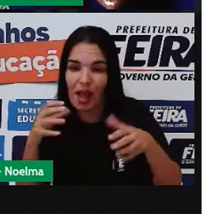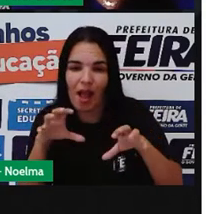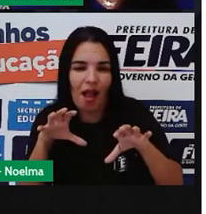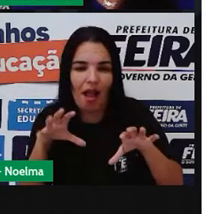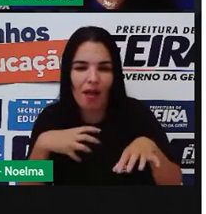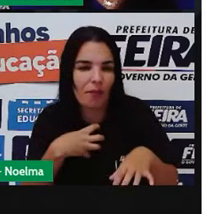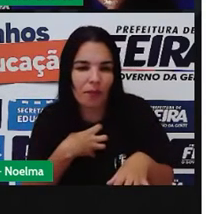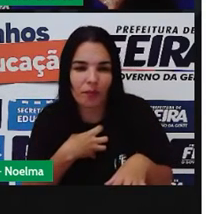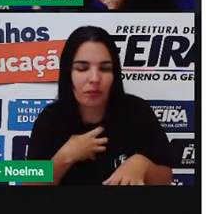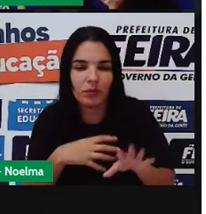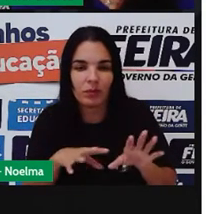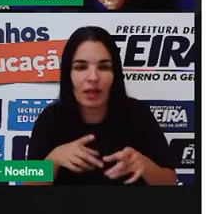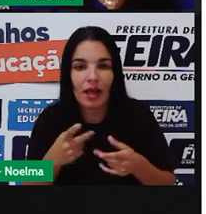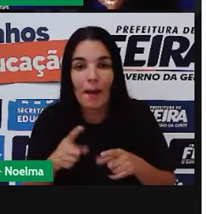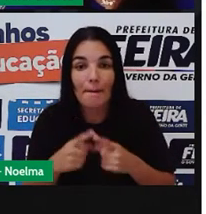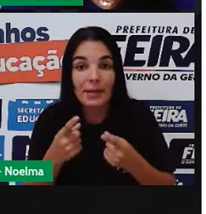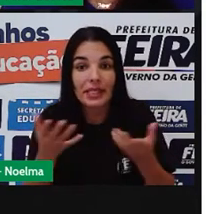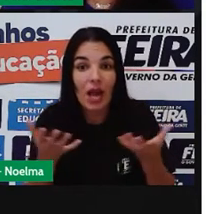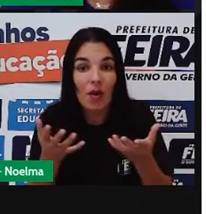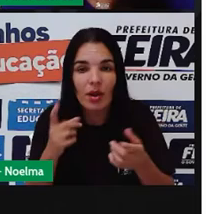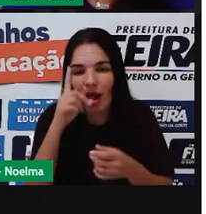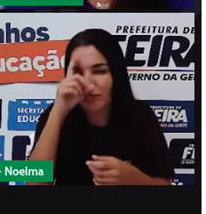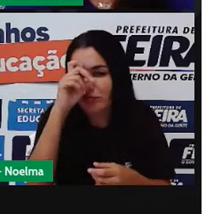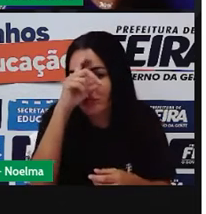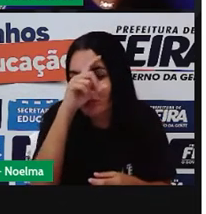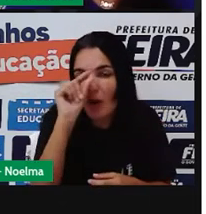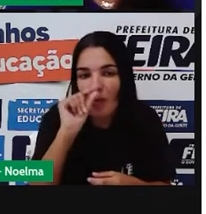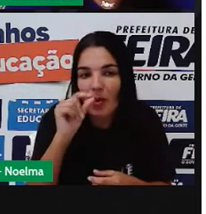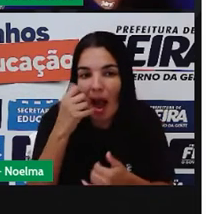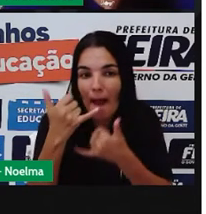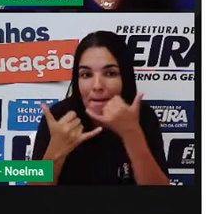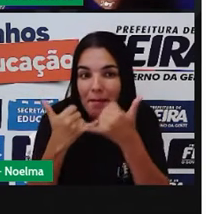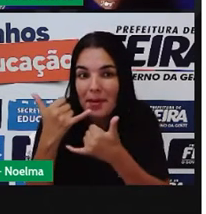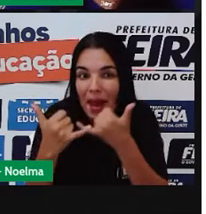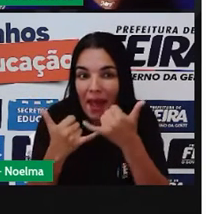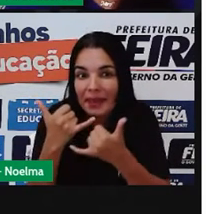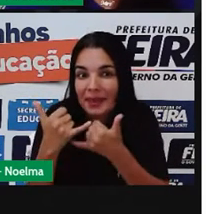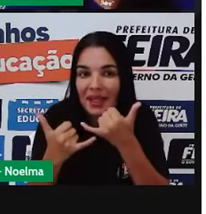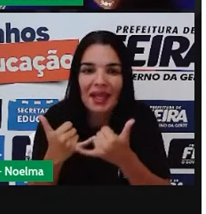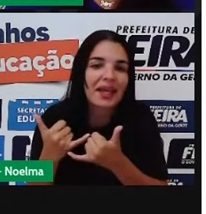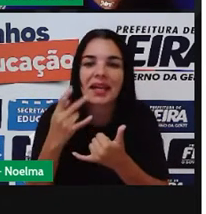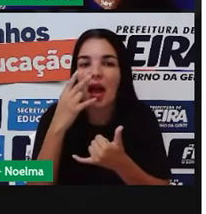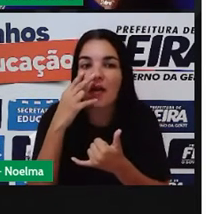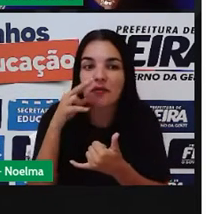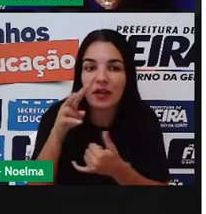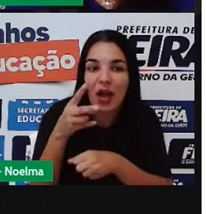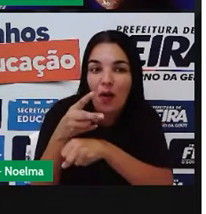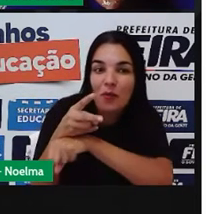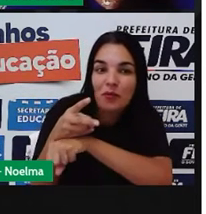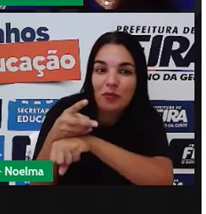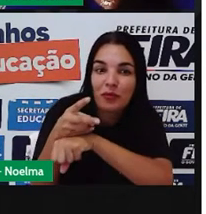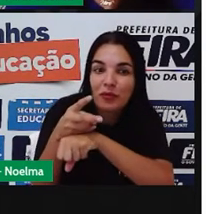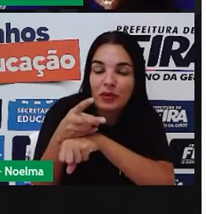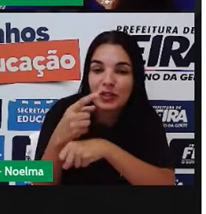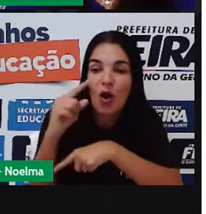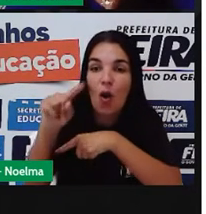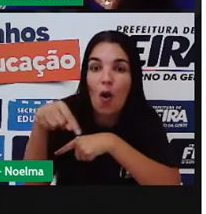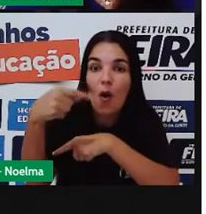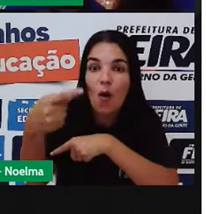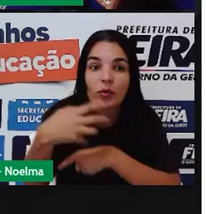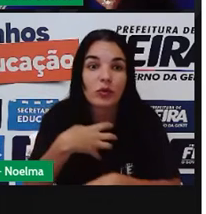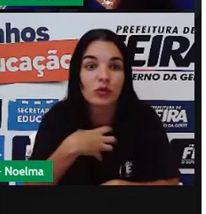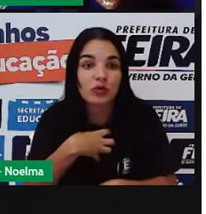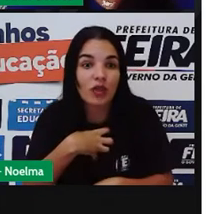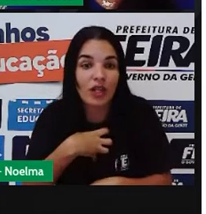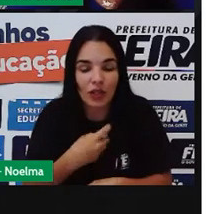tradicional Seria essa Só que nós vamos dificultar Um pouquinho a brincadeira Vendo aqui Uma outra forma De